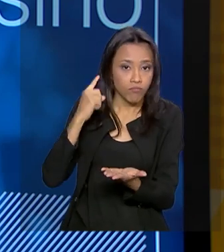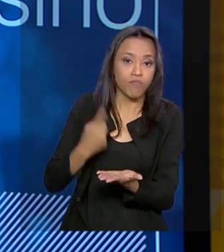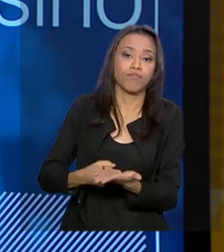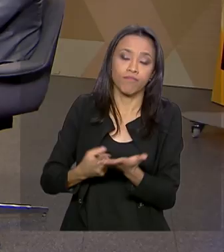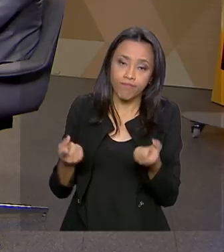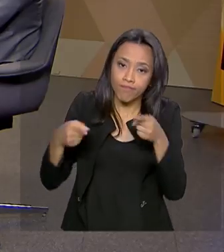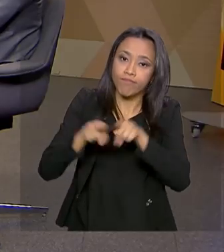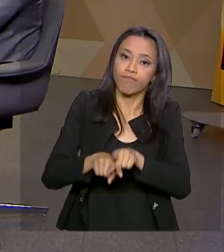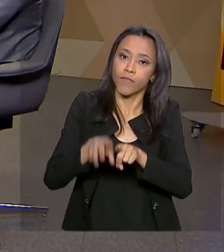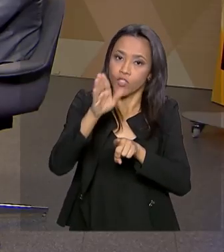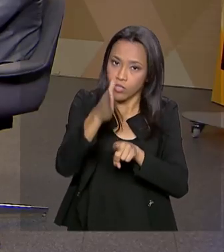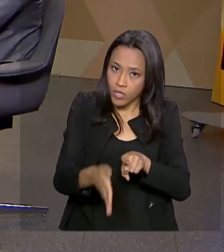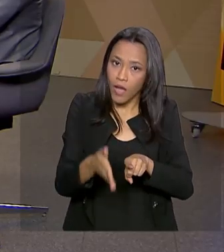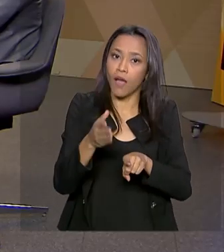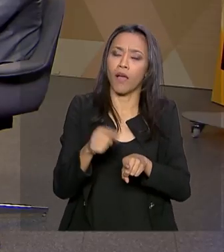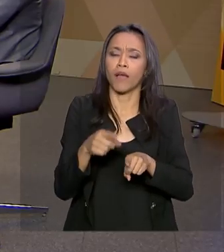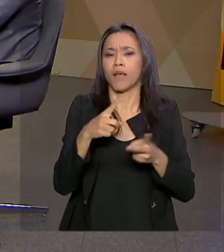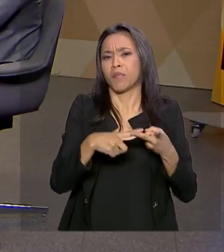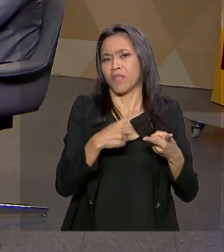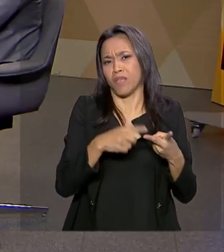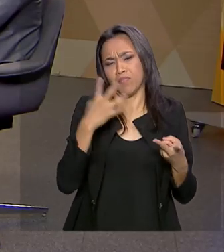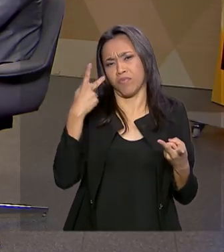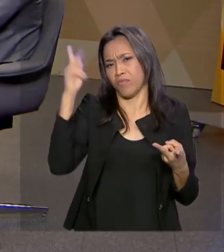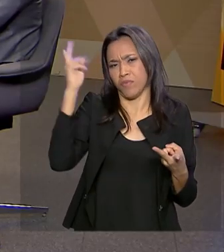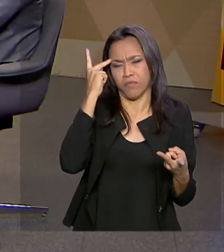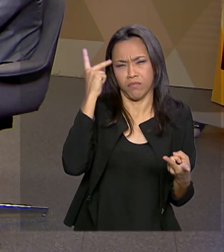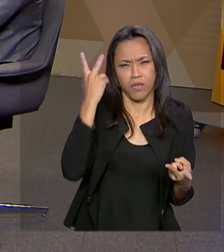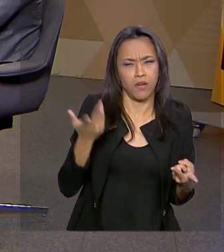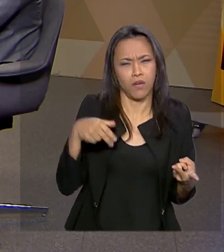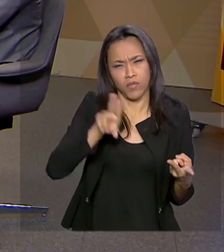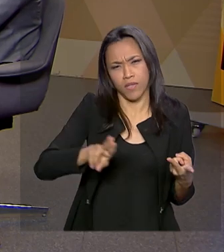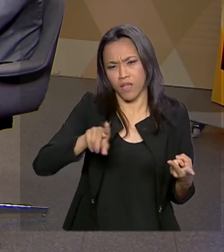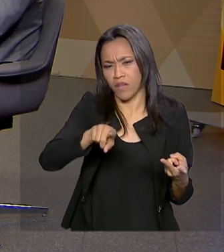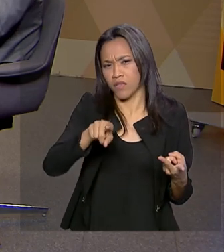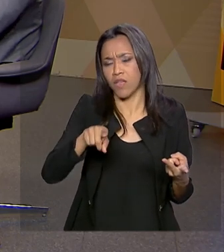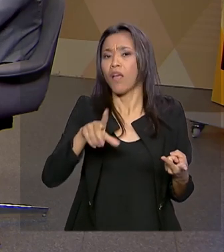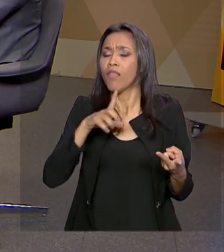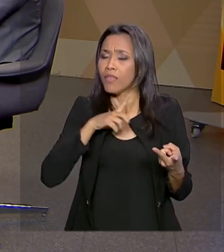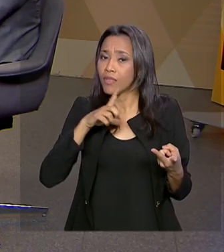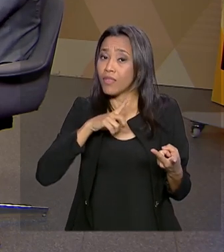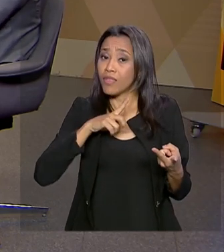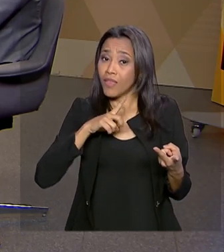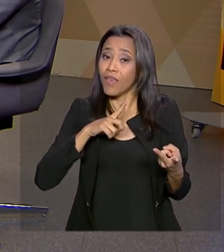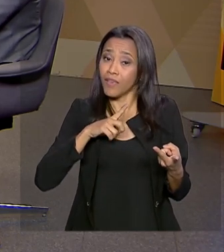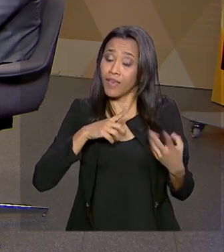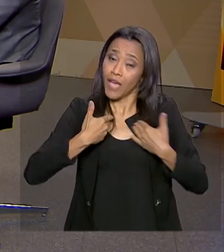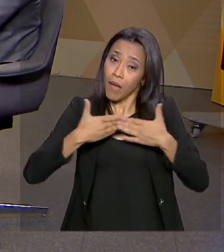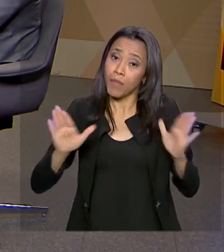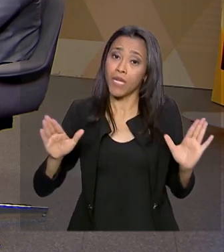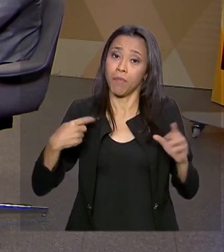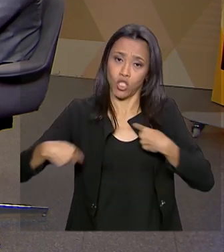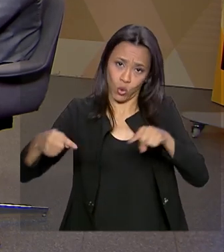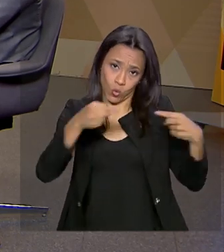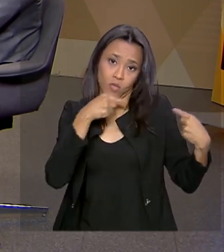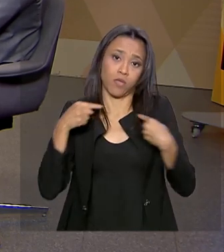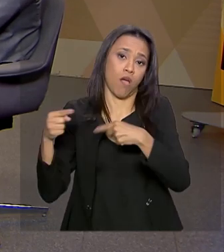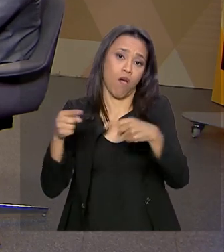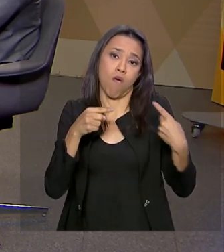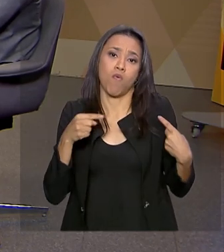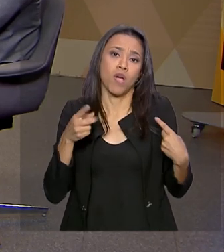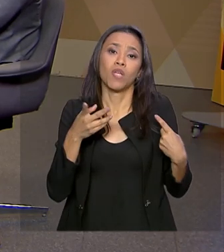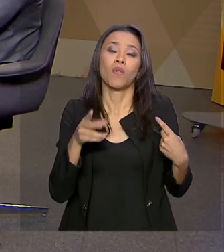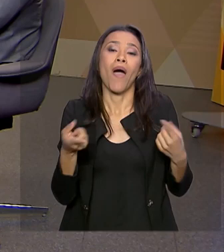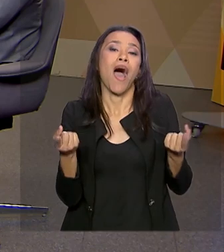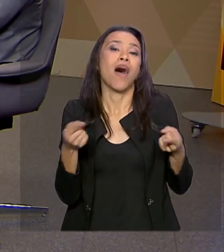Dentre eles, grandes universidades, Federal de São Carlos. É, ainda tem que fazer uma discussão. E é bom deixar claro que não deve-se falar em